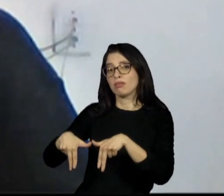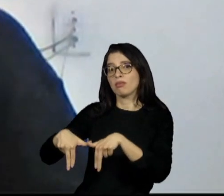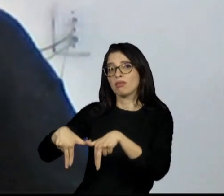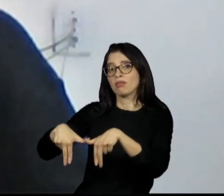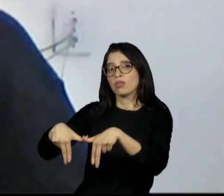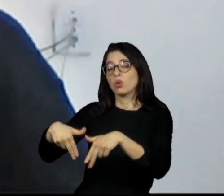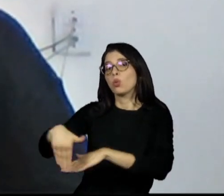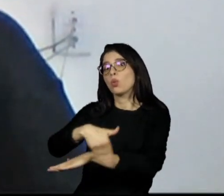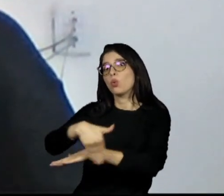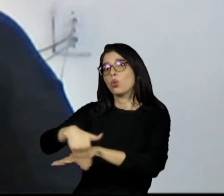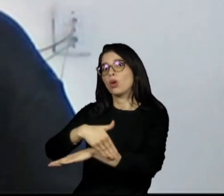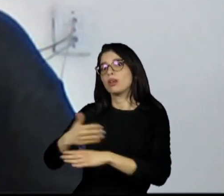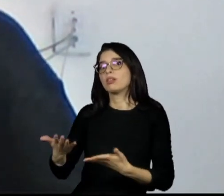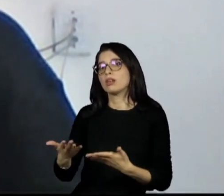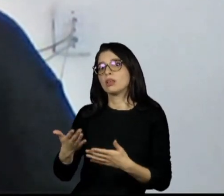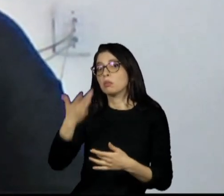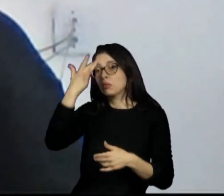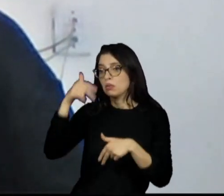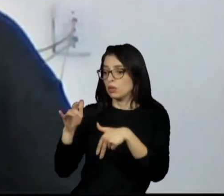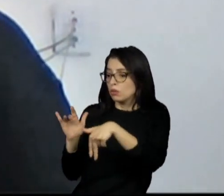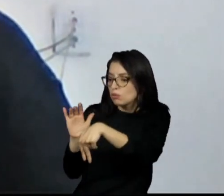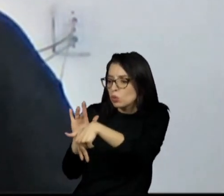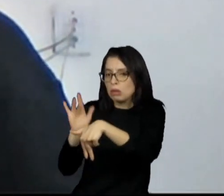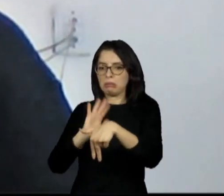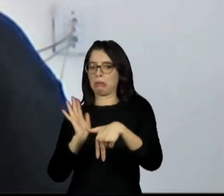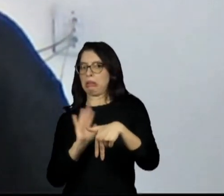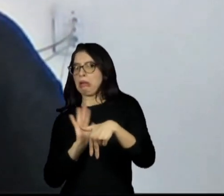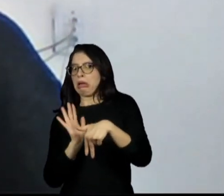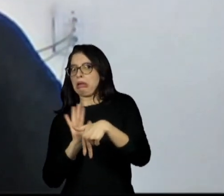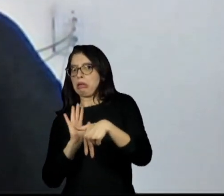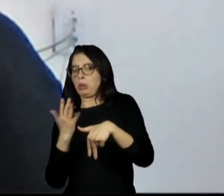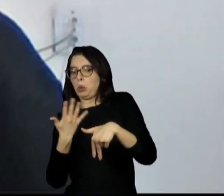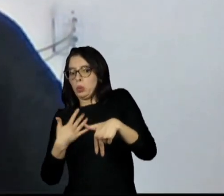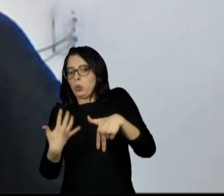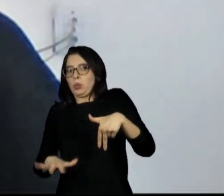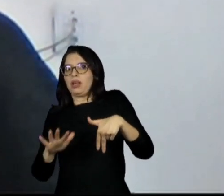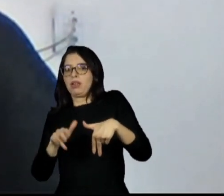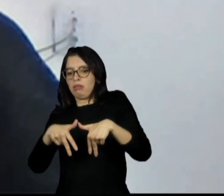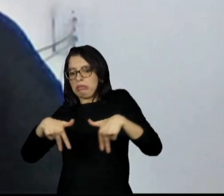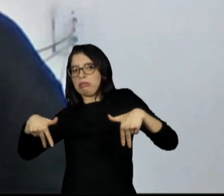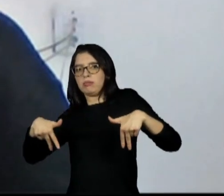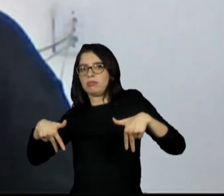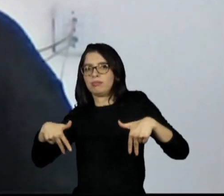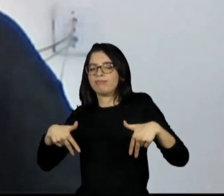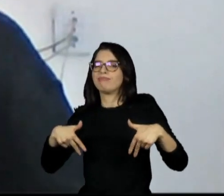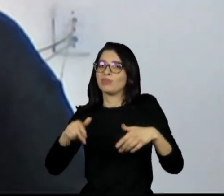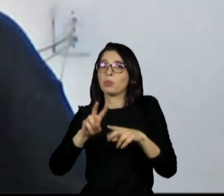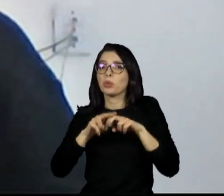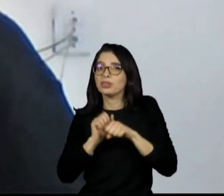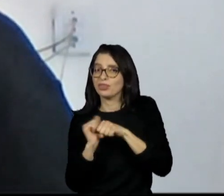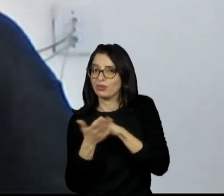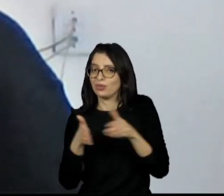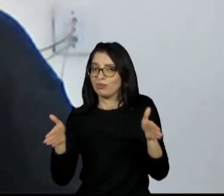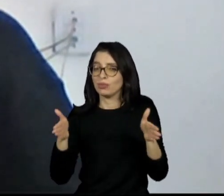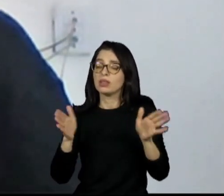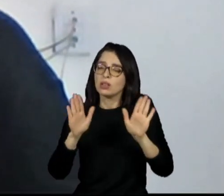muita gente que não quer oferecer ajuda por causa dessa questão do distanciamento social. O que, de certa forma, se você for olhar